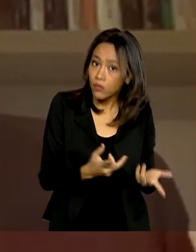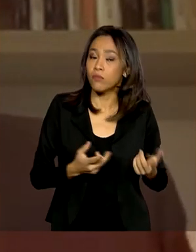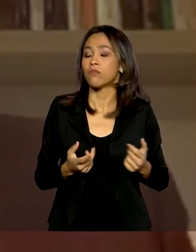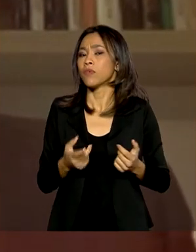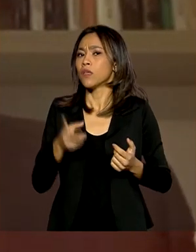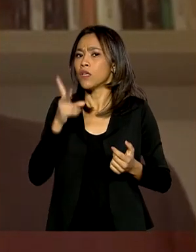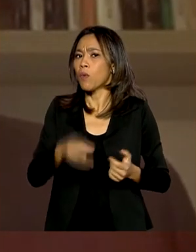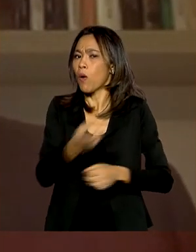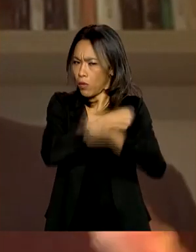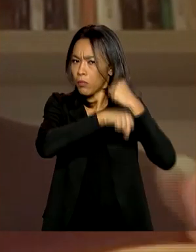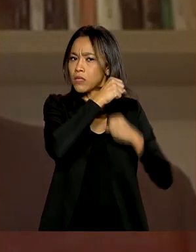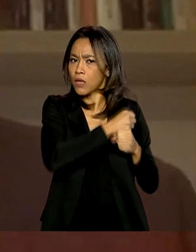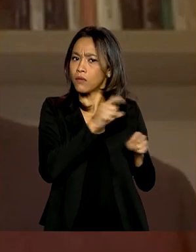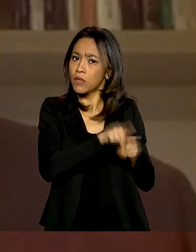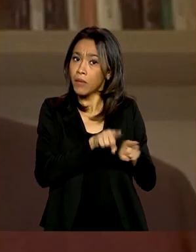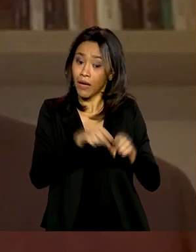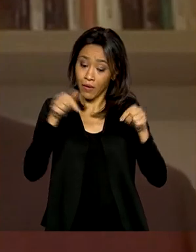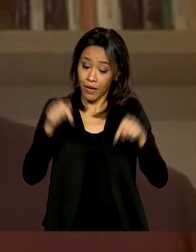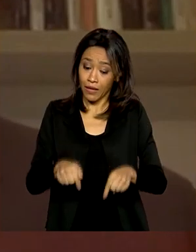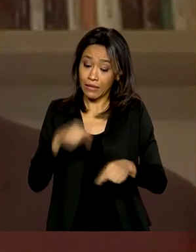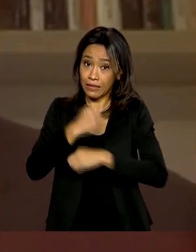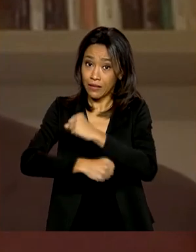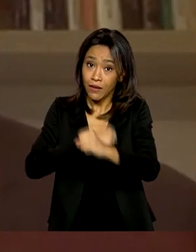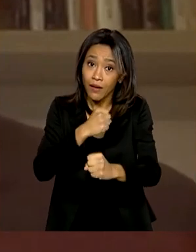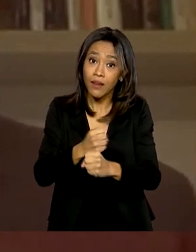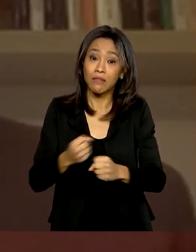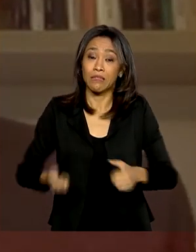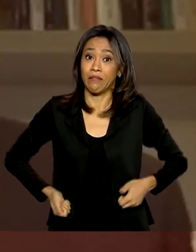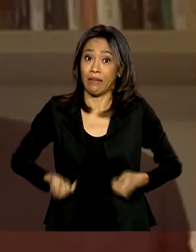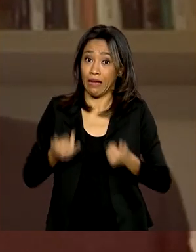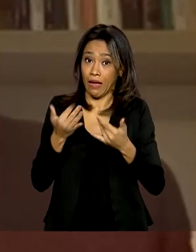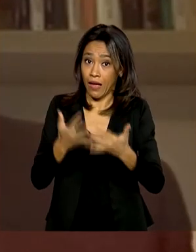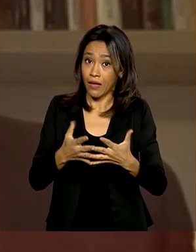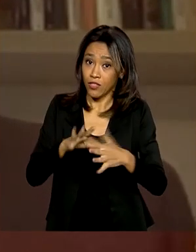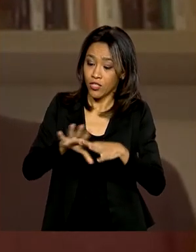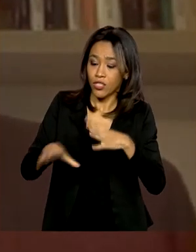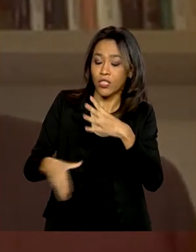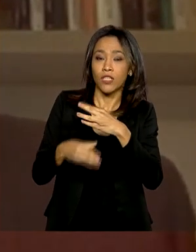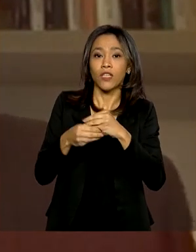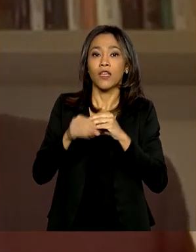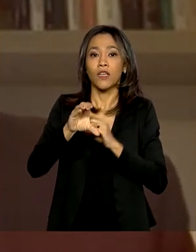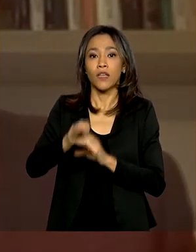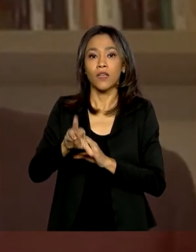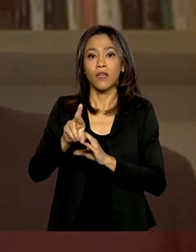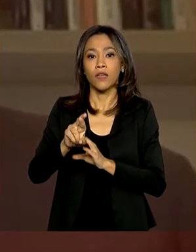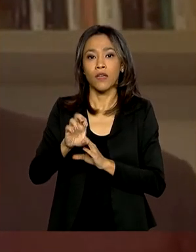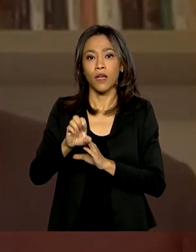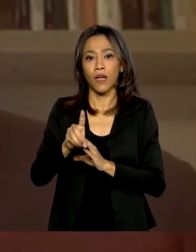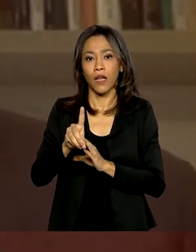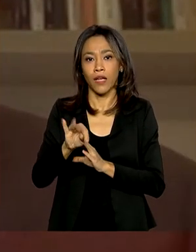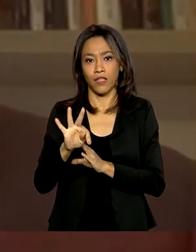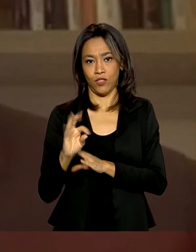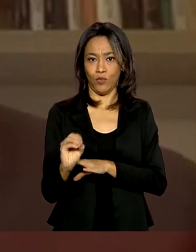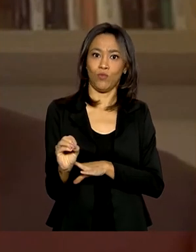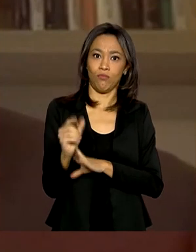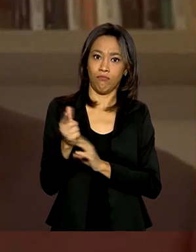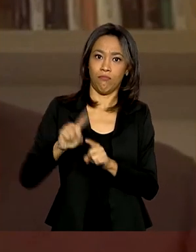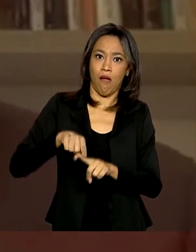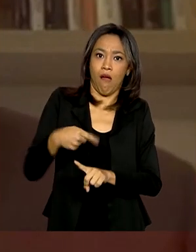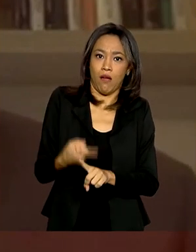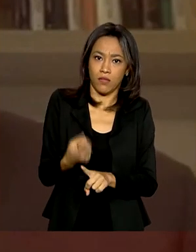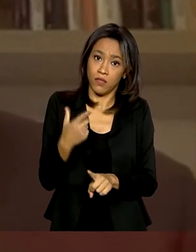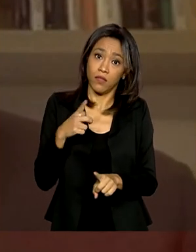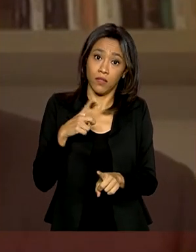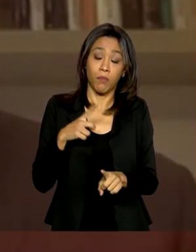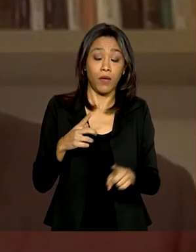só que esse ano agora tem essas despesas decorrente de crédito extraordinário e também é totalmente possível cumprir